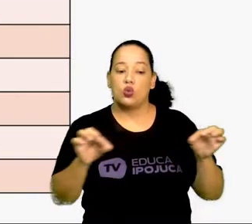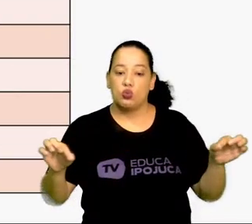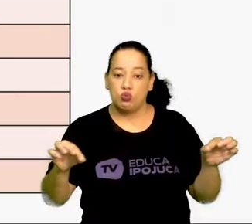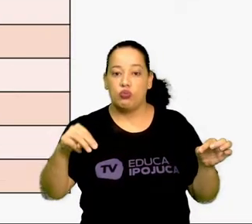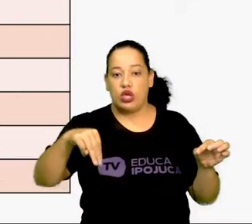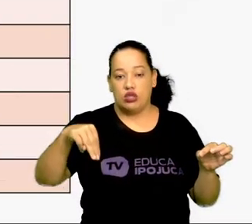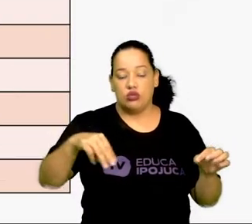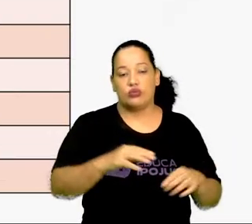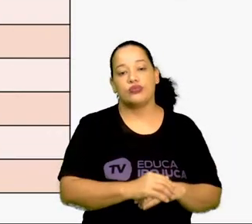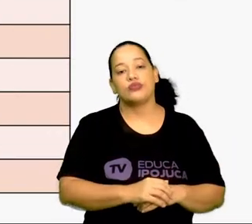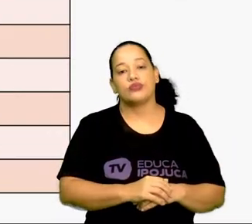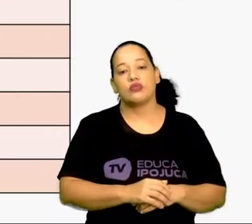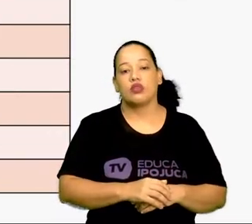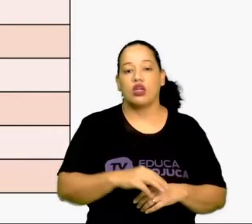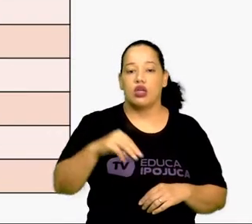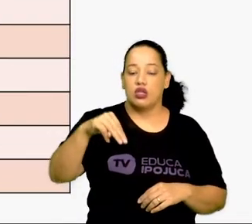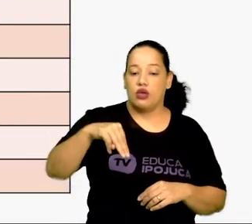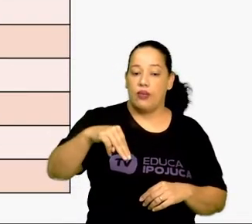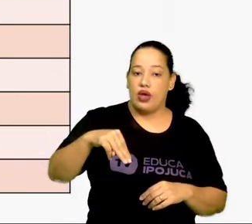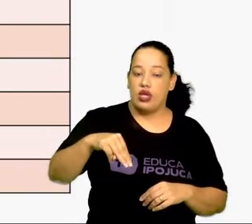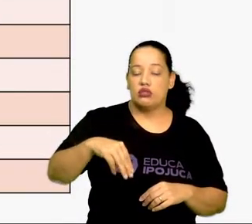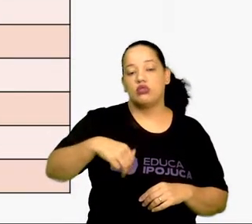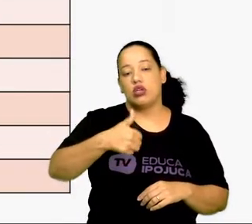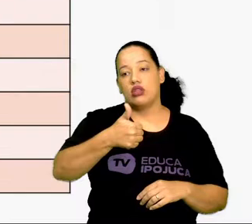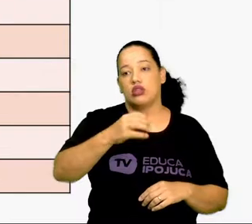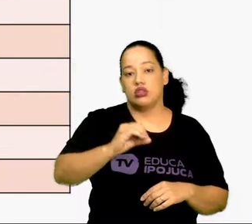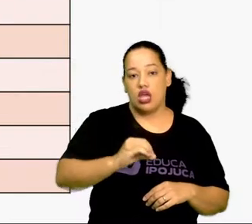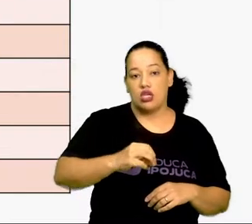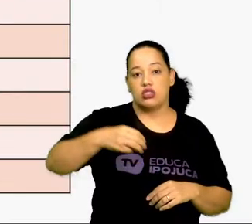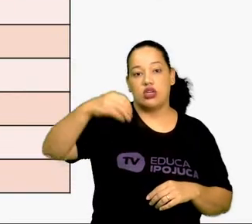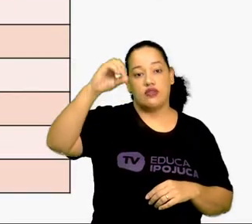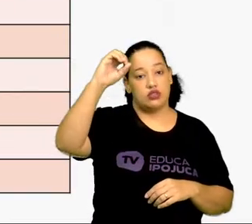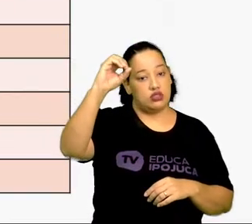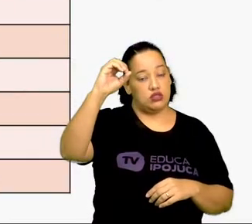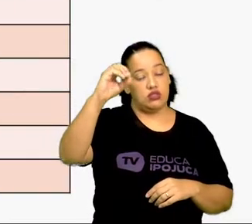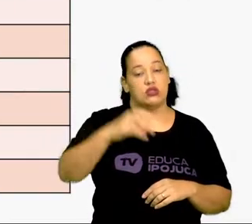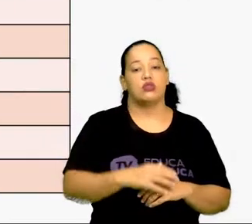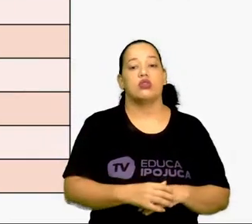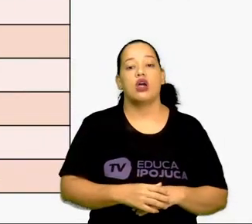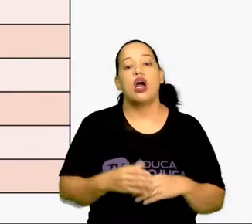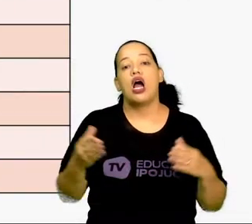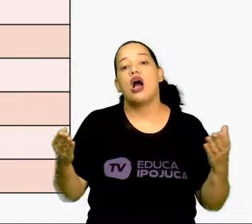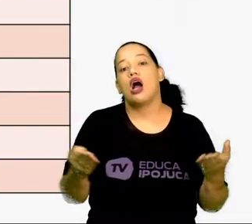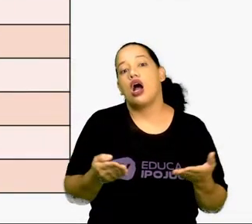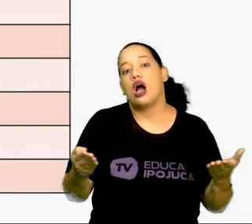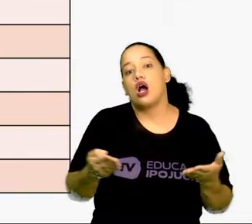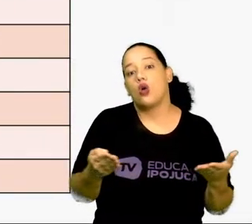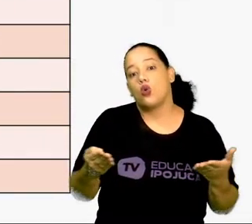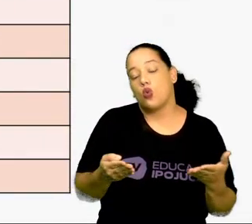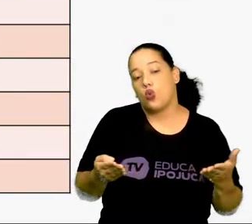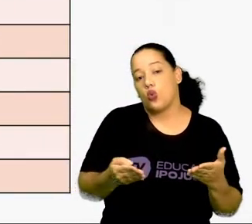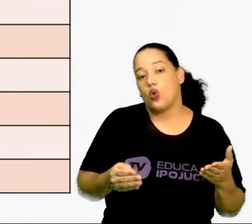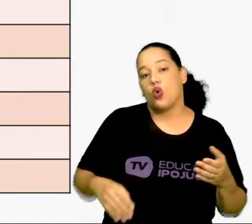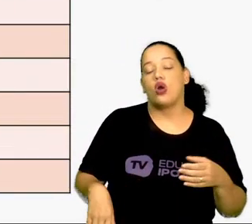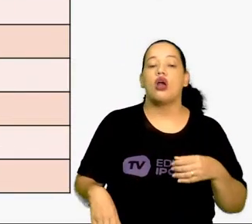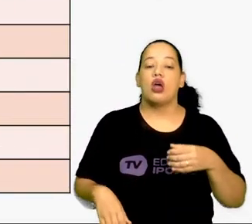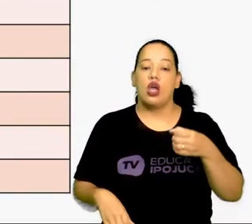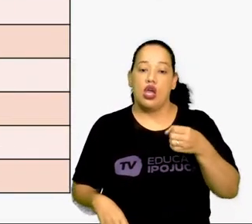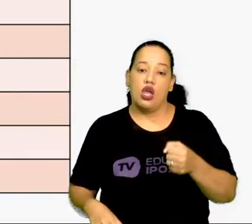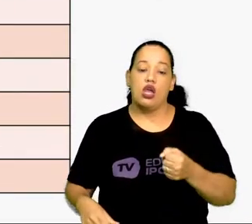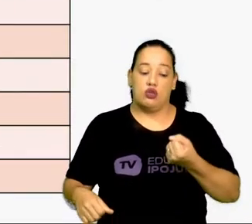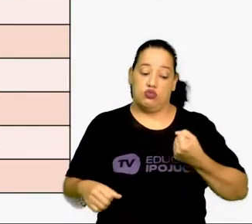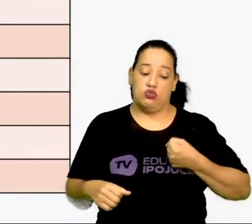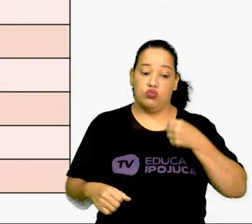Começando pelo metro, 10 elevado a zero. E agora, o expoente vai ficando negativo. Por que negativo?